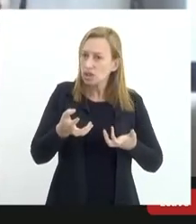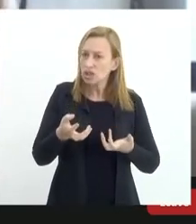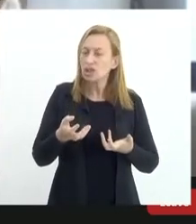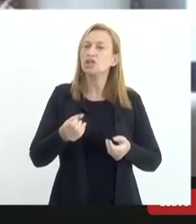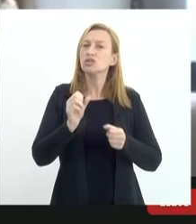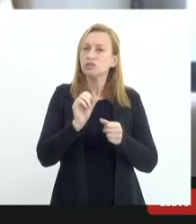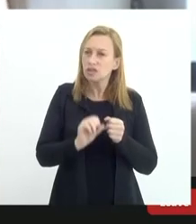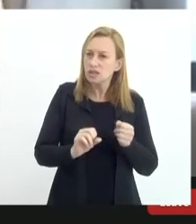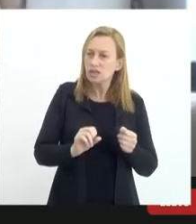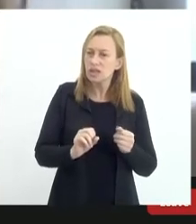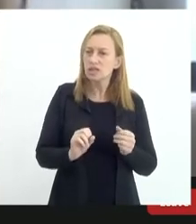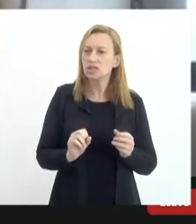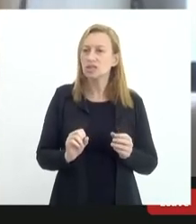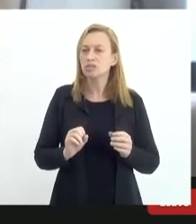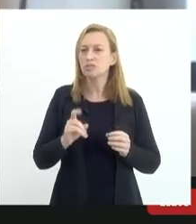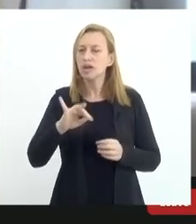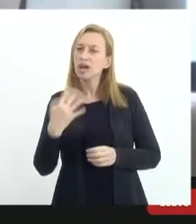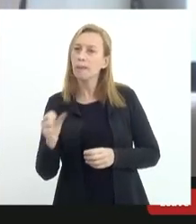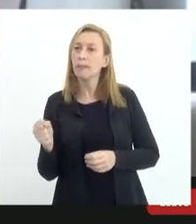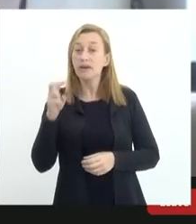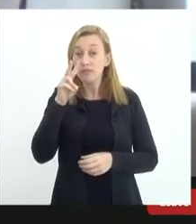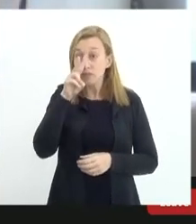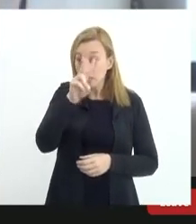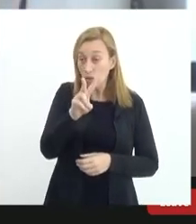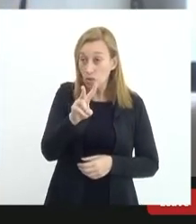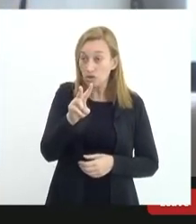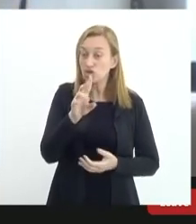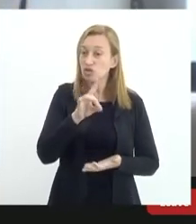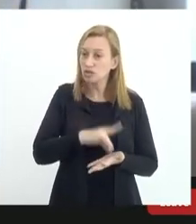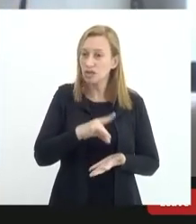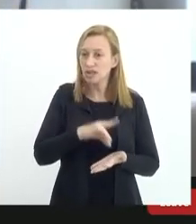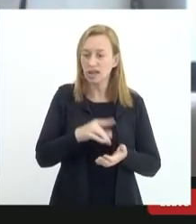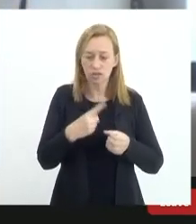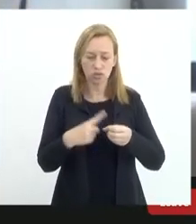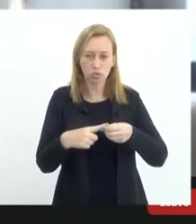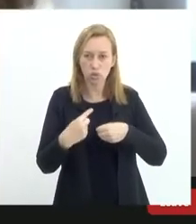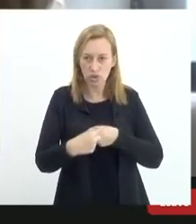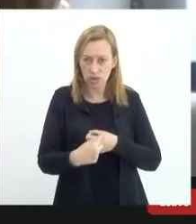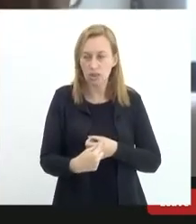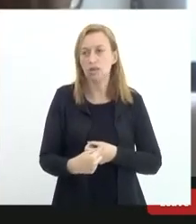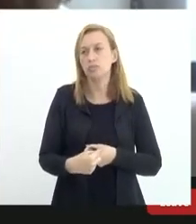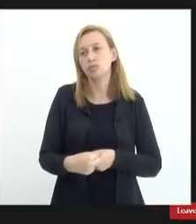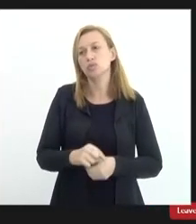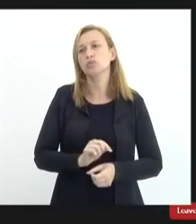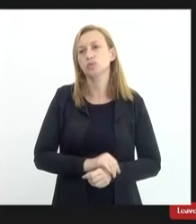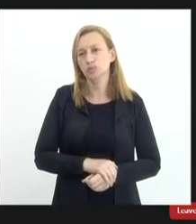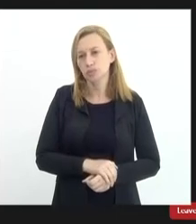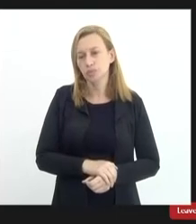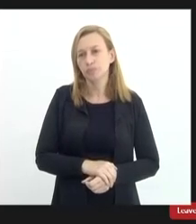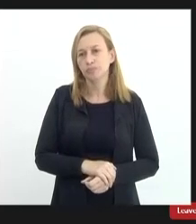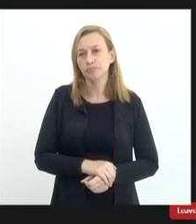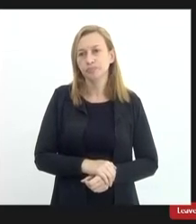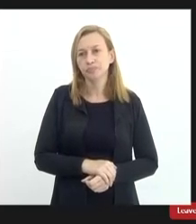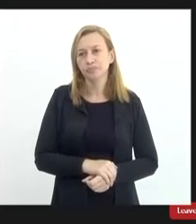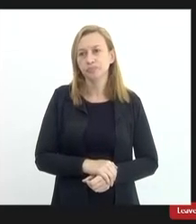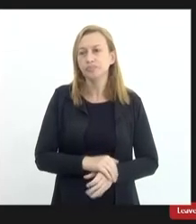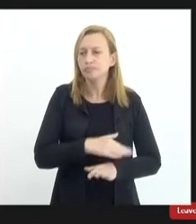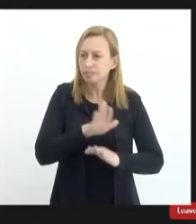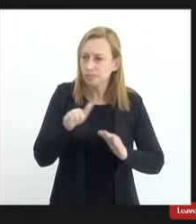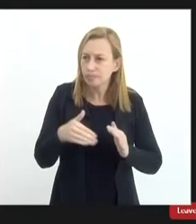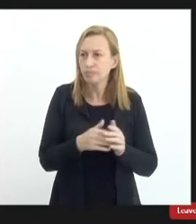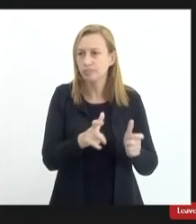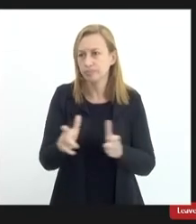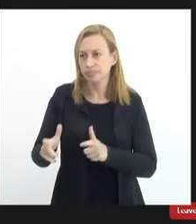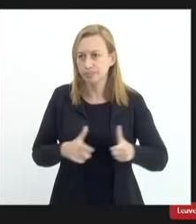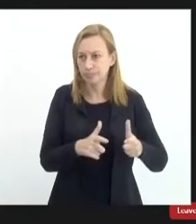fizesse uma campanha muito forte mesmo dos municípios nos municípios em todos os